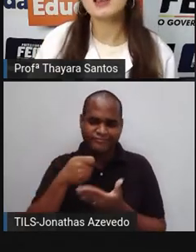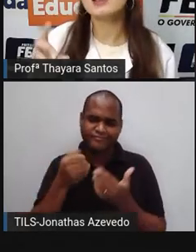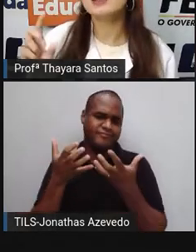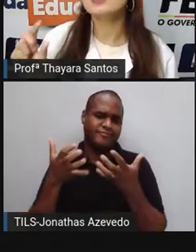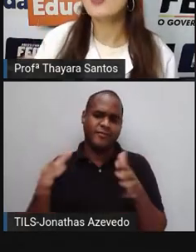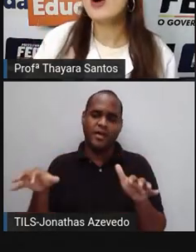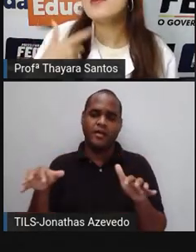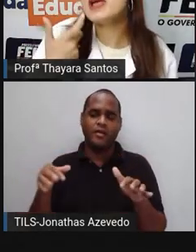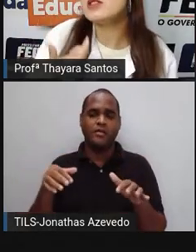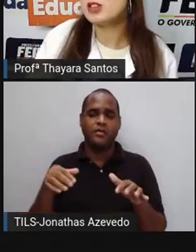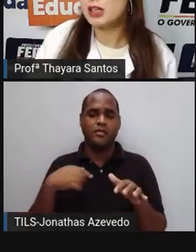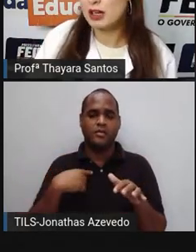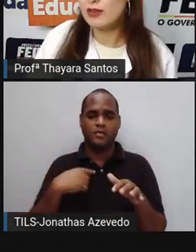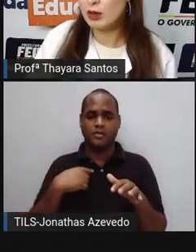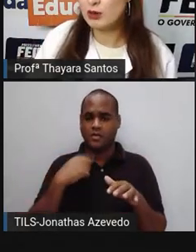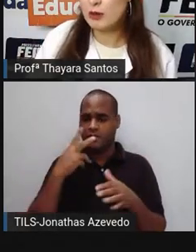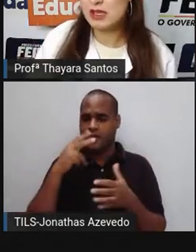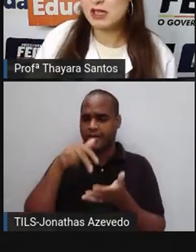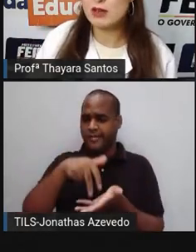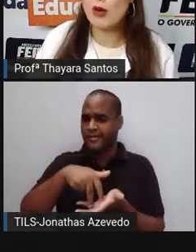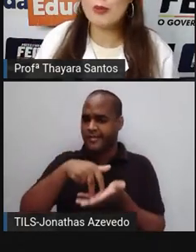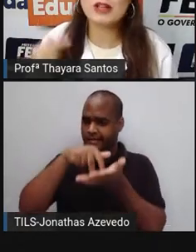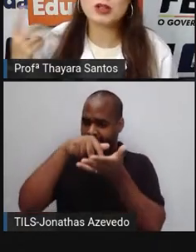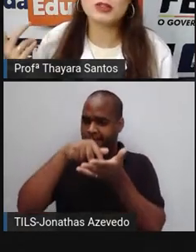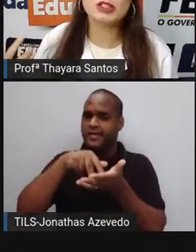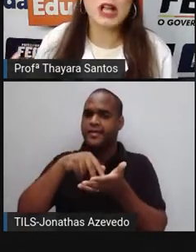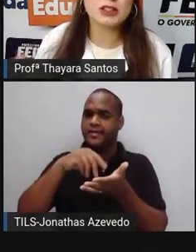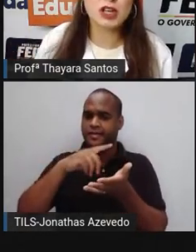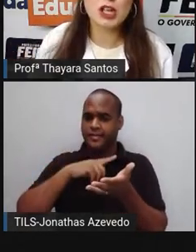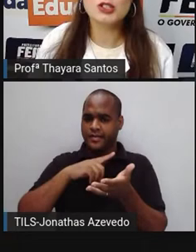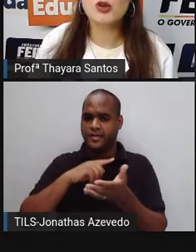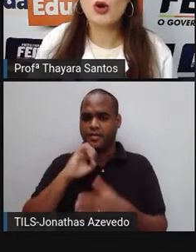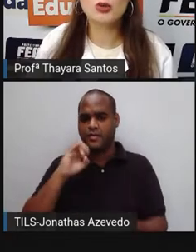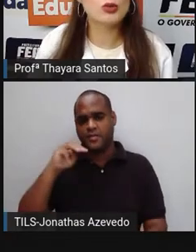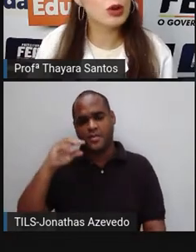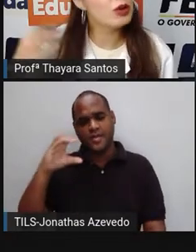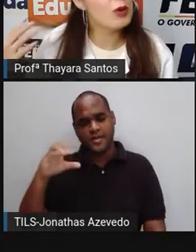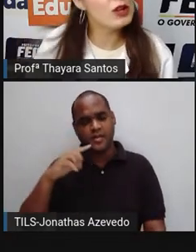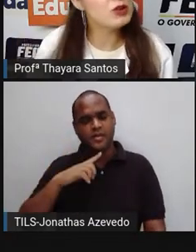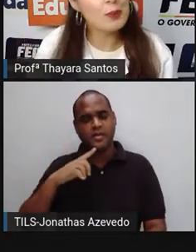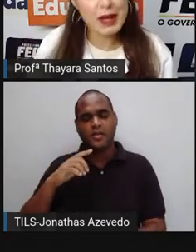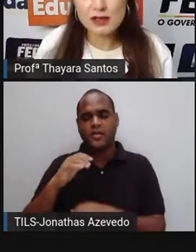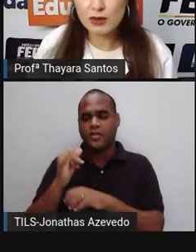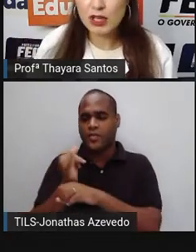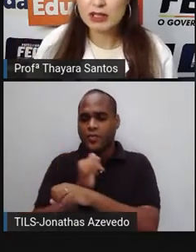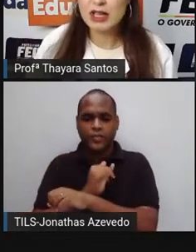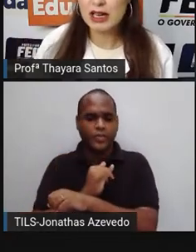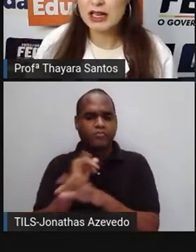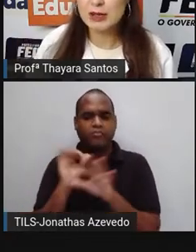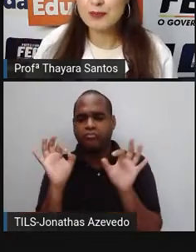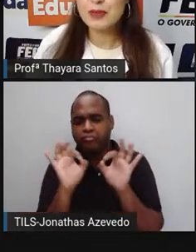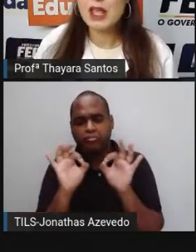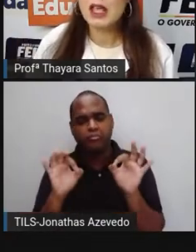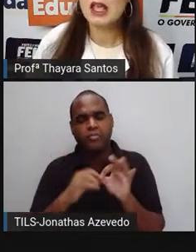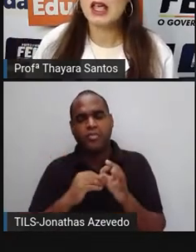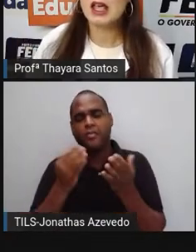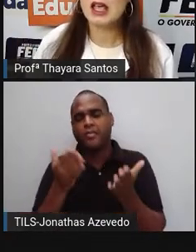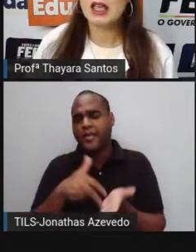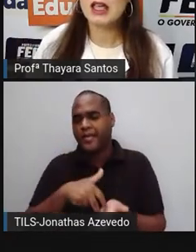que ela não aumente aquele valor do IMC, não aumente a quantidade de gordura, não aumente o peso dela ali.